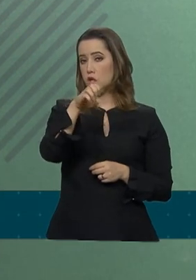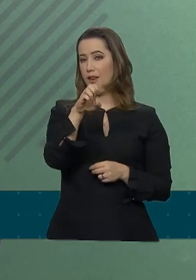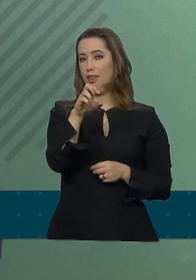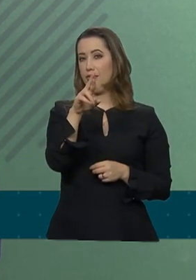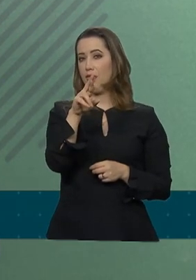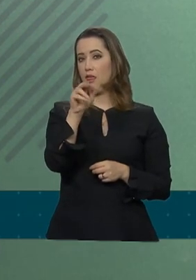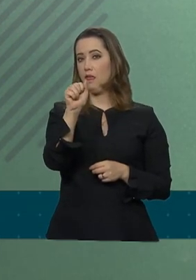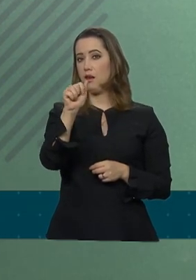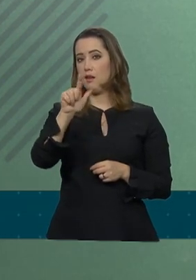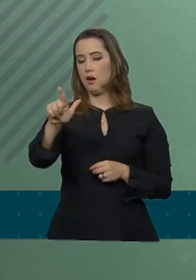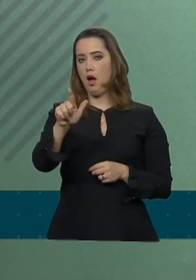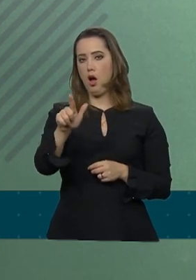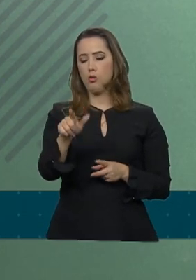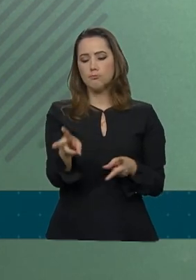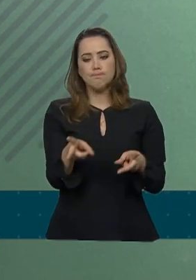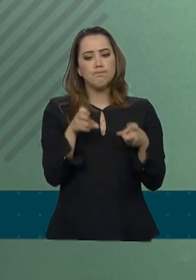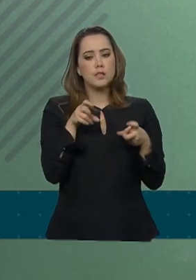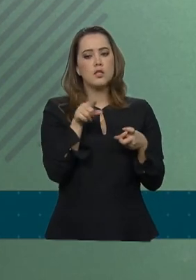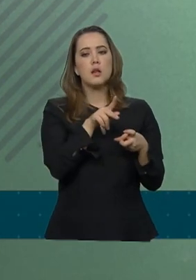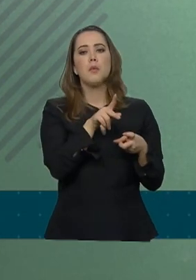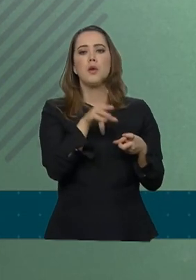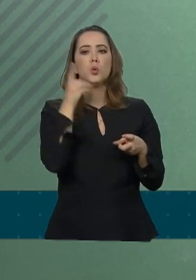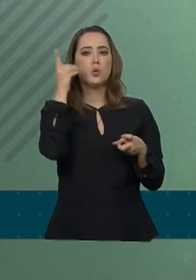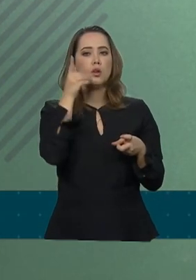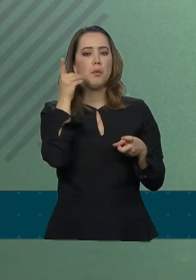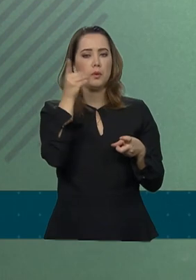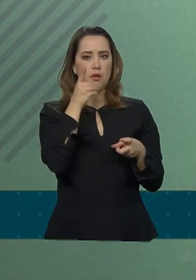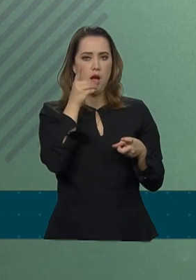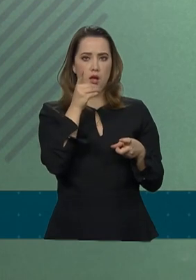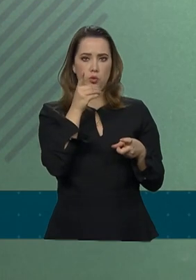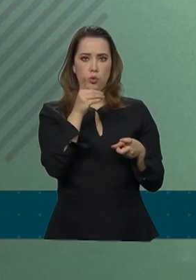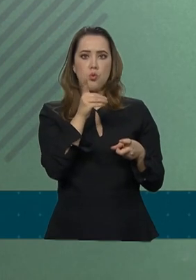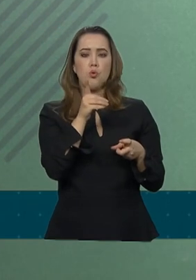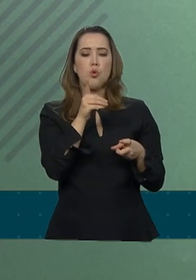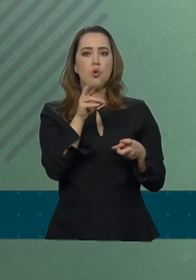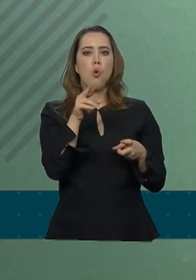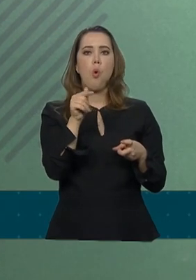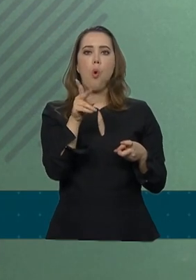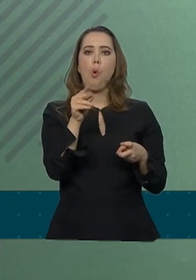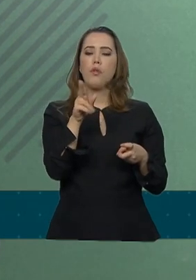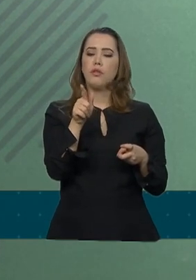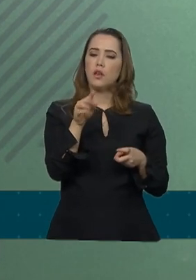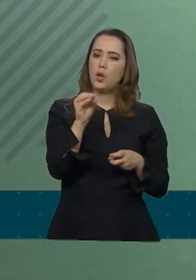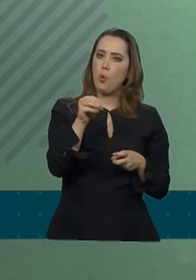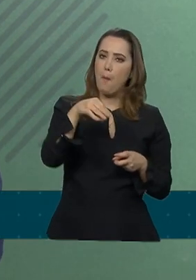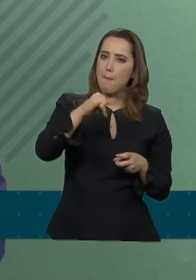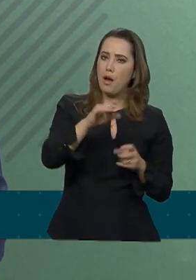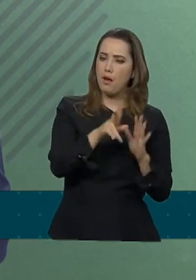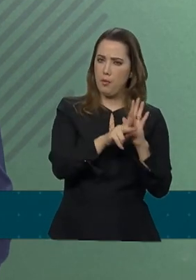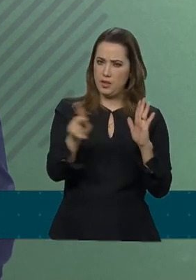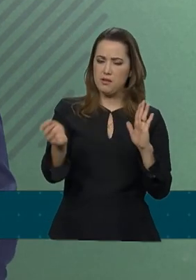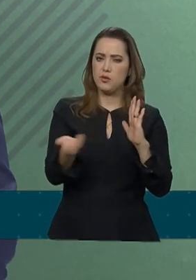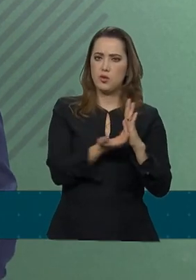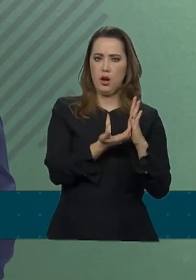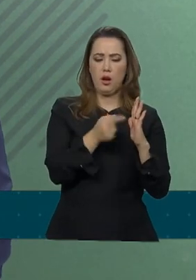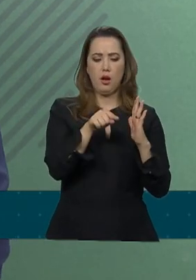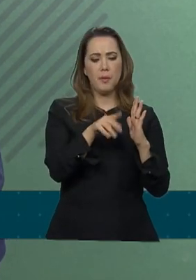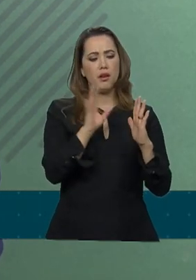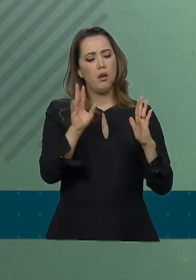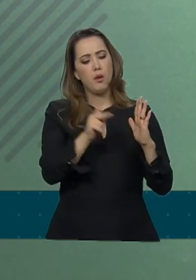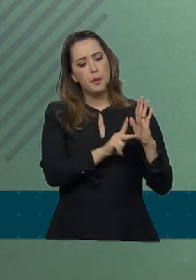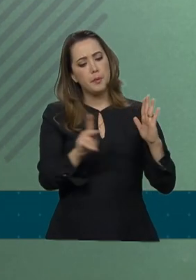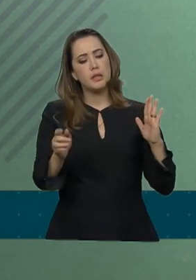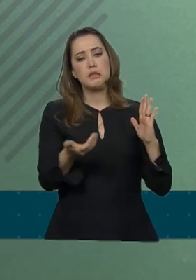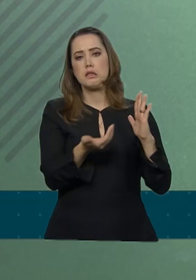enxergar no deputado Rodrigo Maia a cabeça de um estrategista. E, em sendo estrategista, o deputado Rodrigo Maia vai conduzir